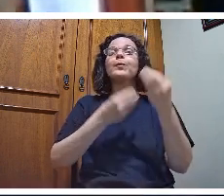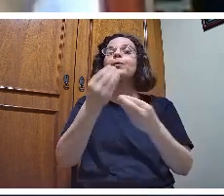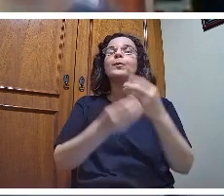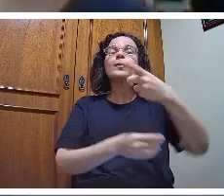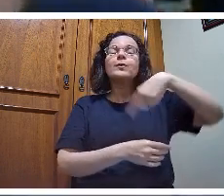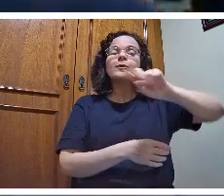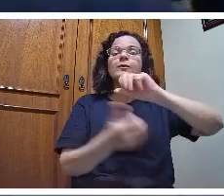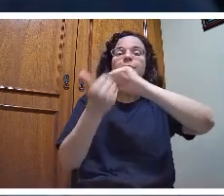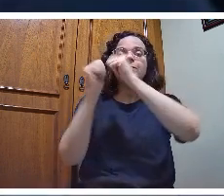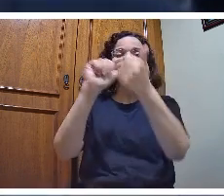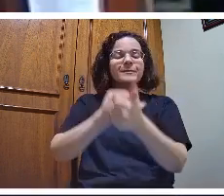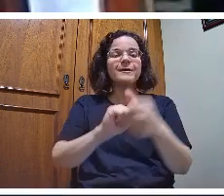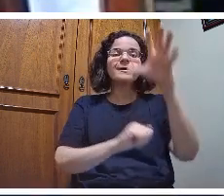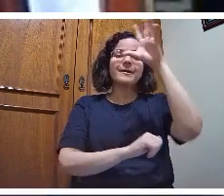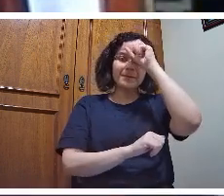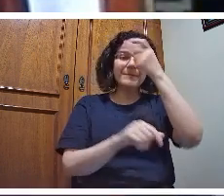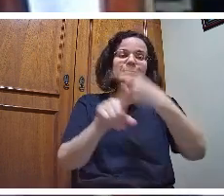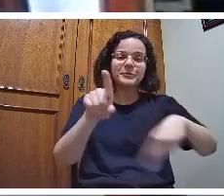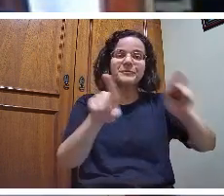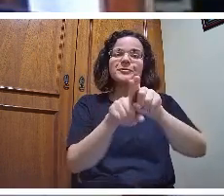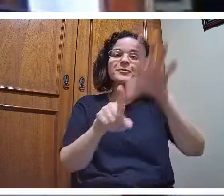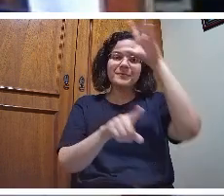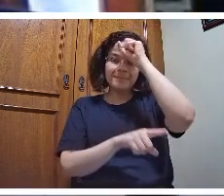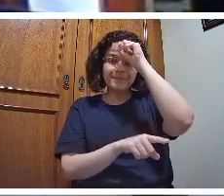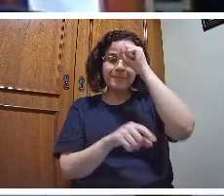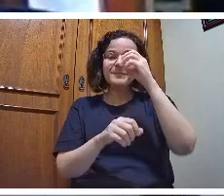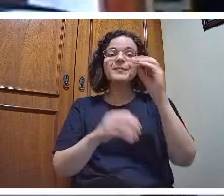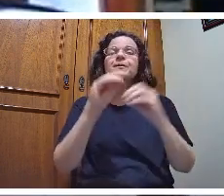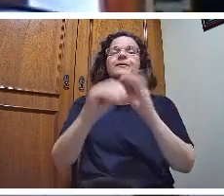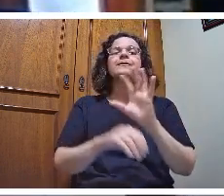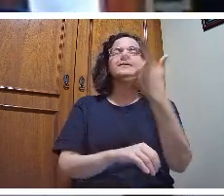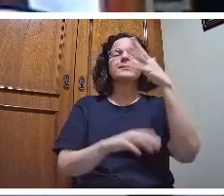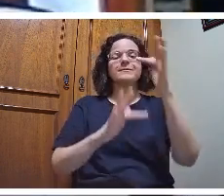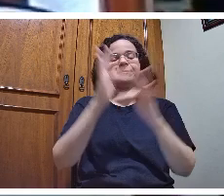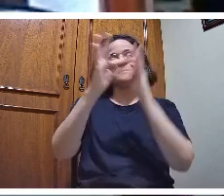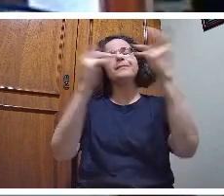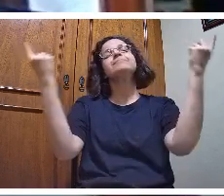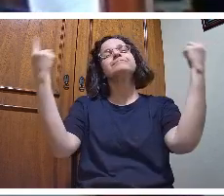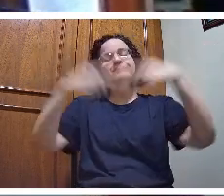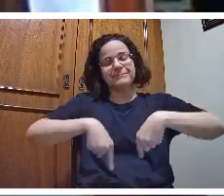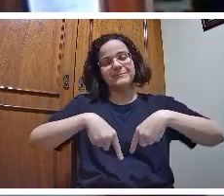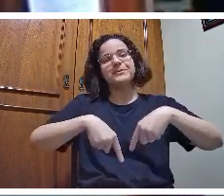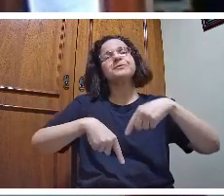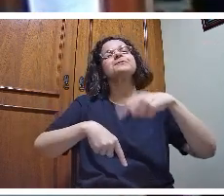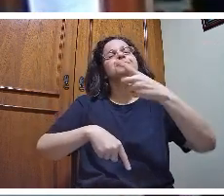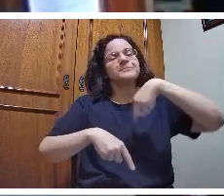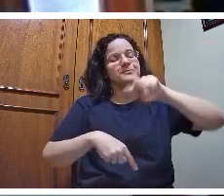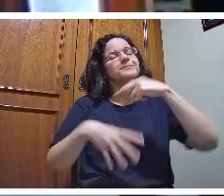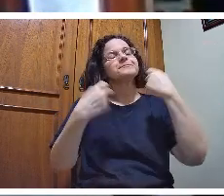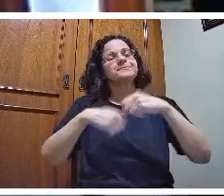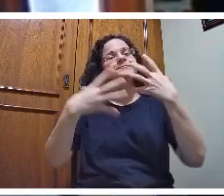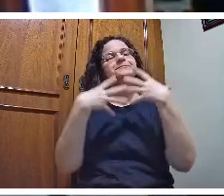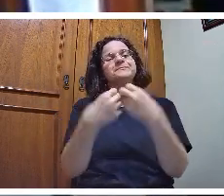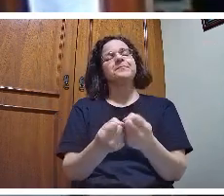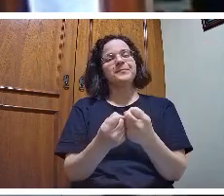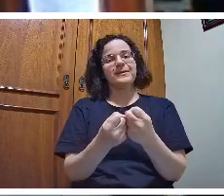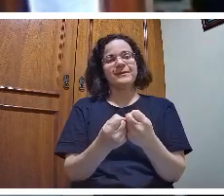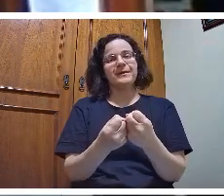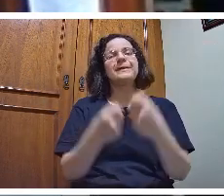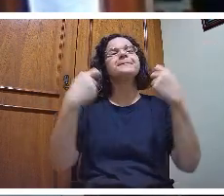dessa tecnologia é um desafio que a gente tem que assumir. nós temos que fazer com que isso ocorra. Até porque